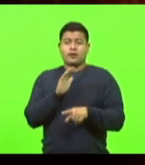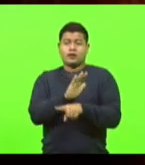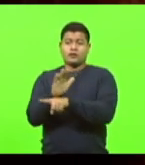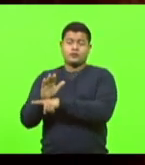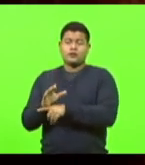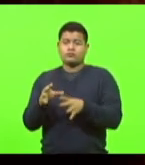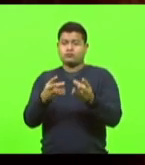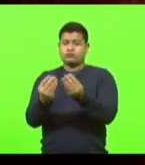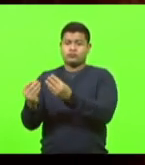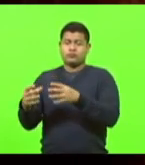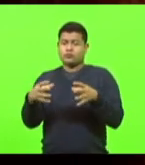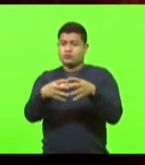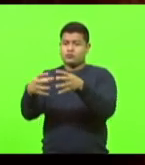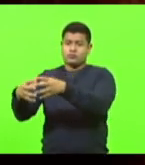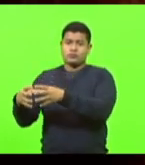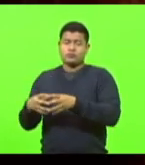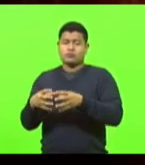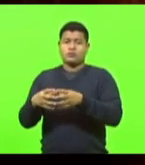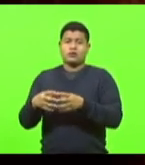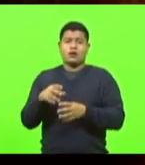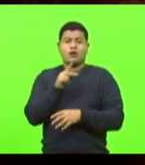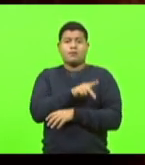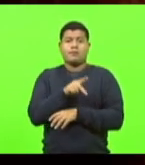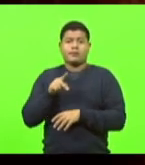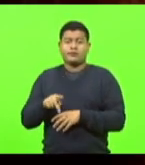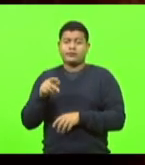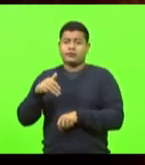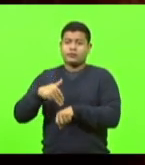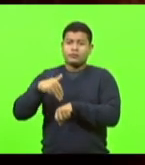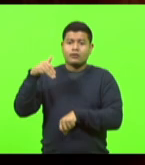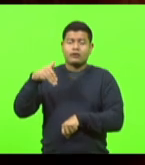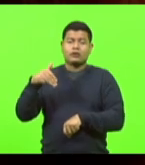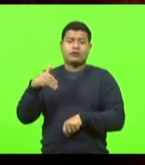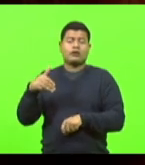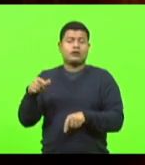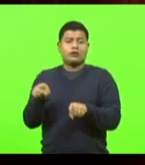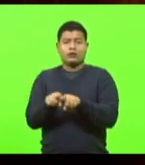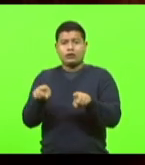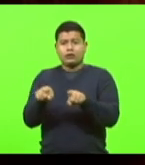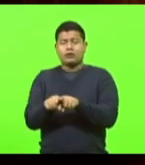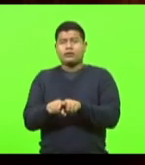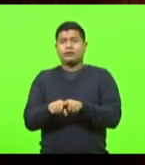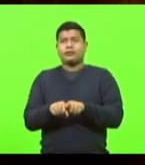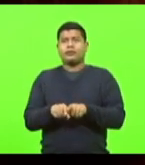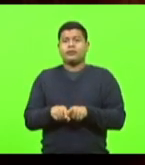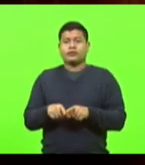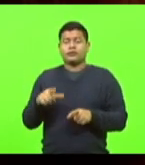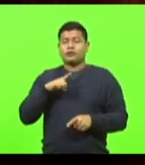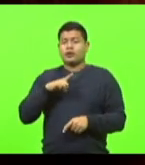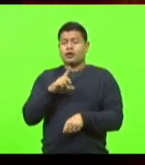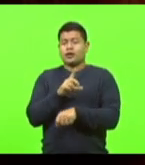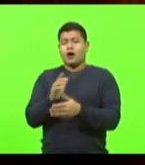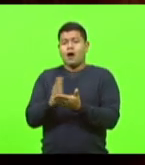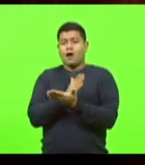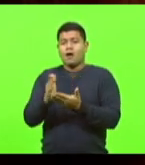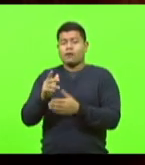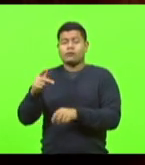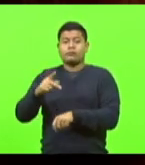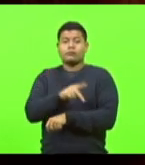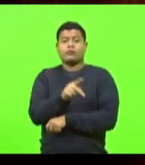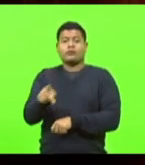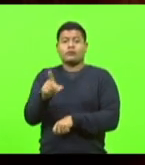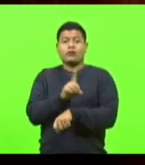especialistas, os professores com mestrado e também os com doutorado dentro da carreira